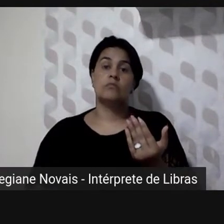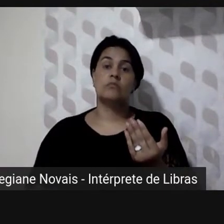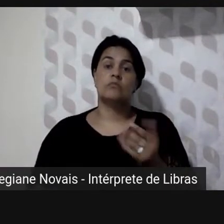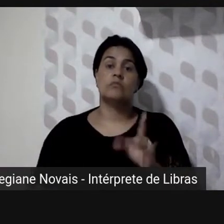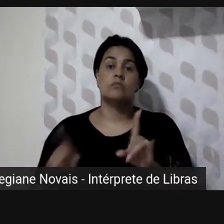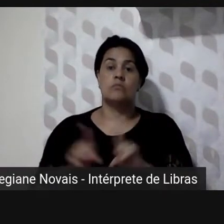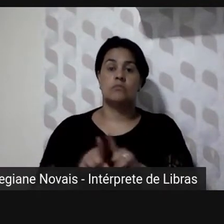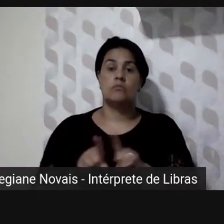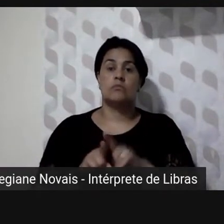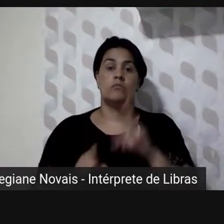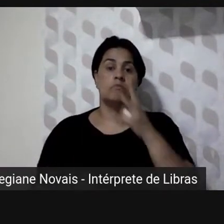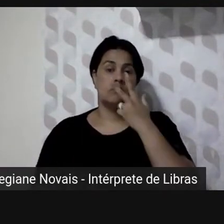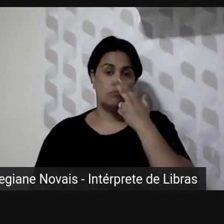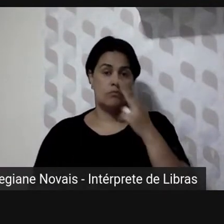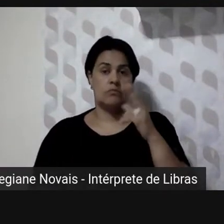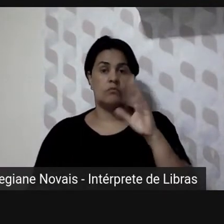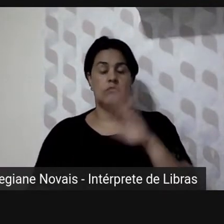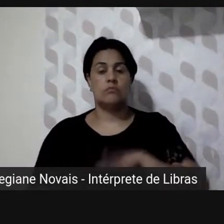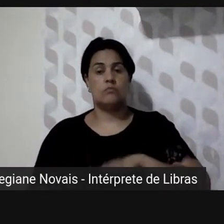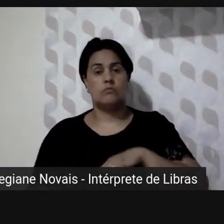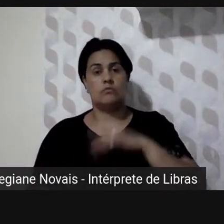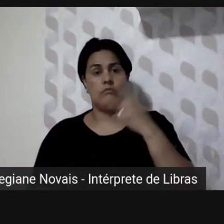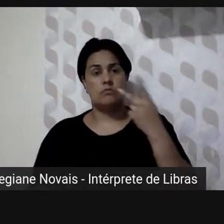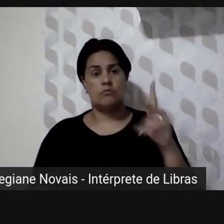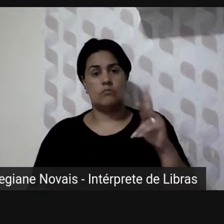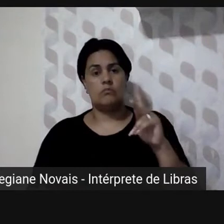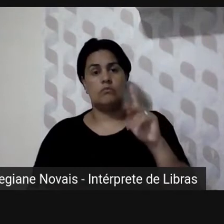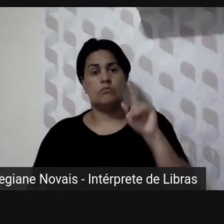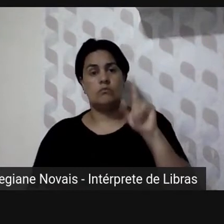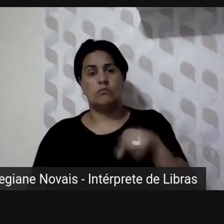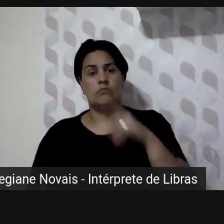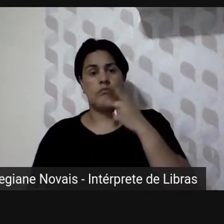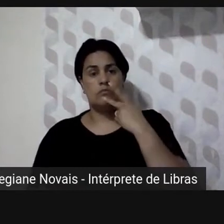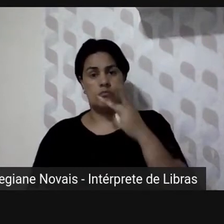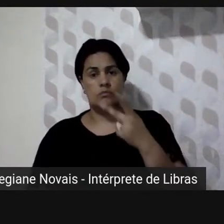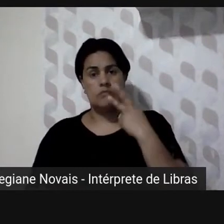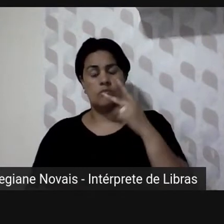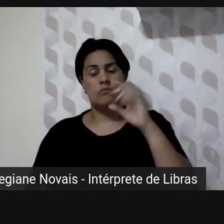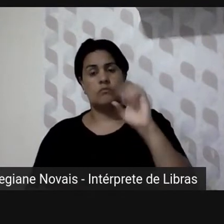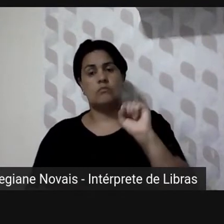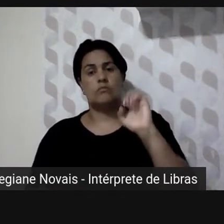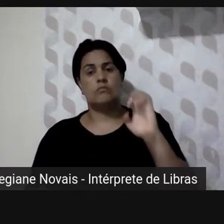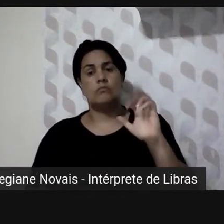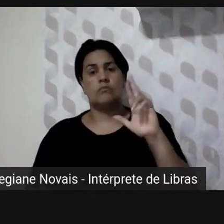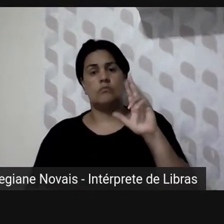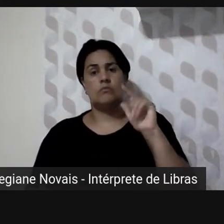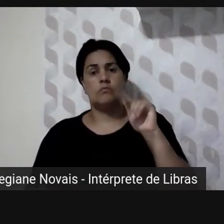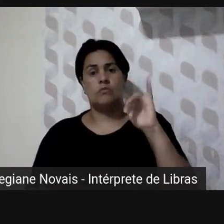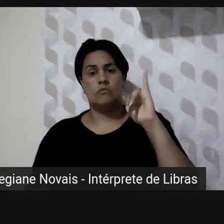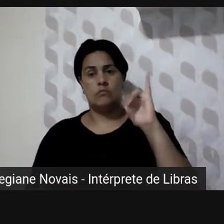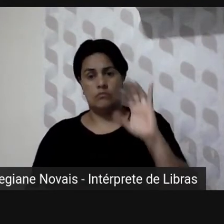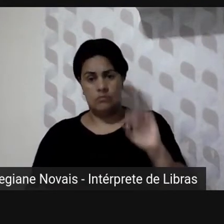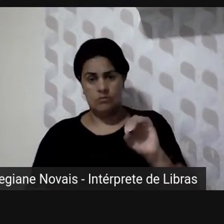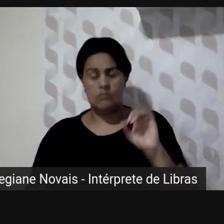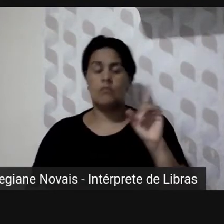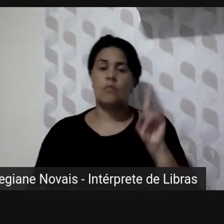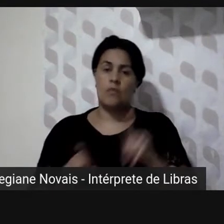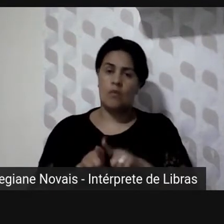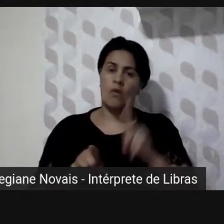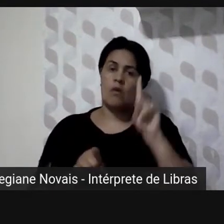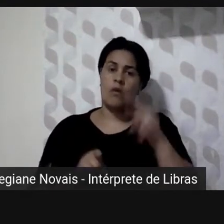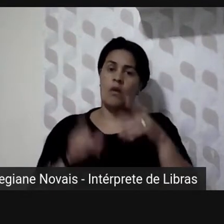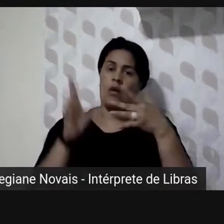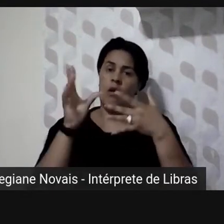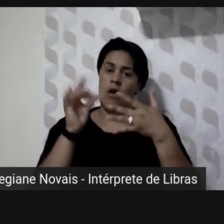dentro da linha do que o Sérgio tocou acho que eu li aqui isso toca em aspectos afetivos também inclusive essas